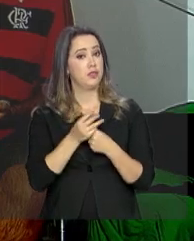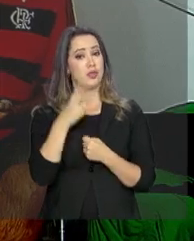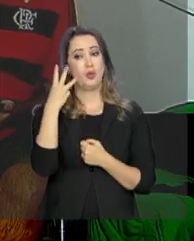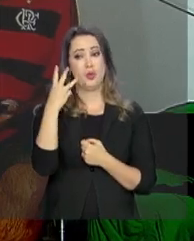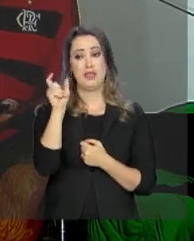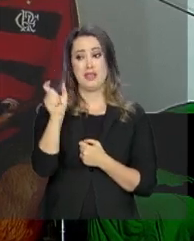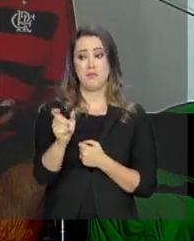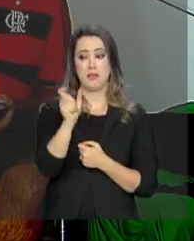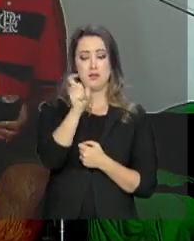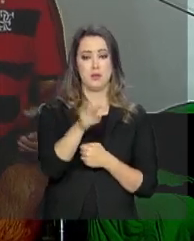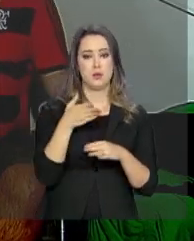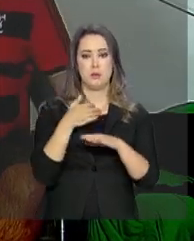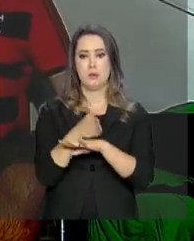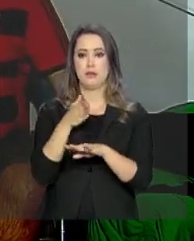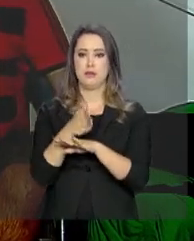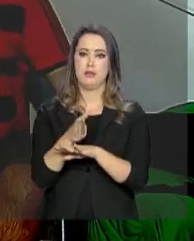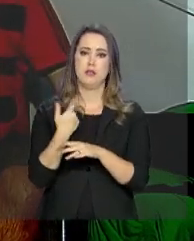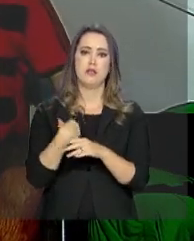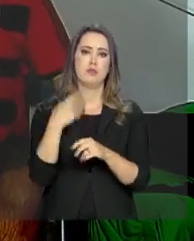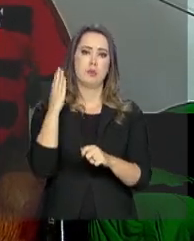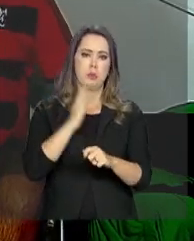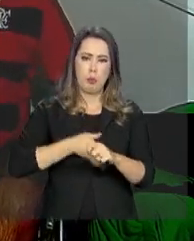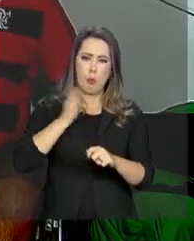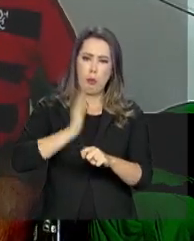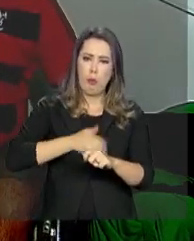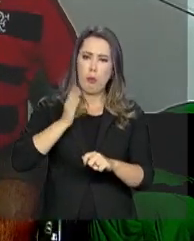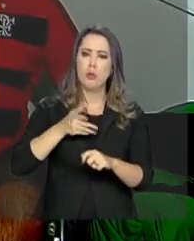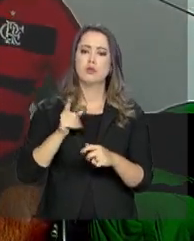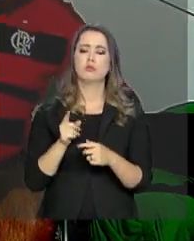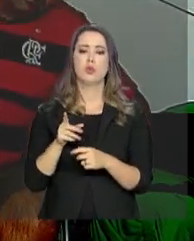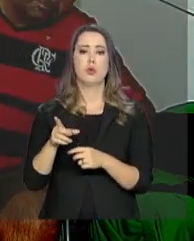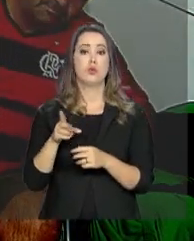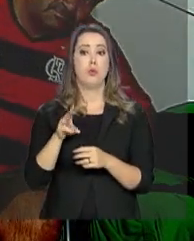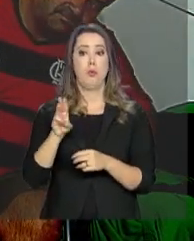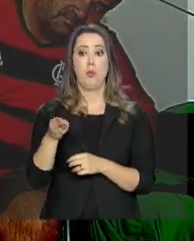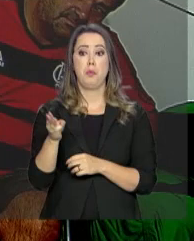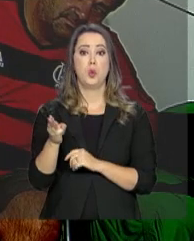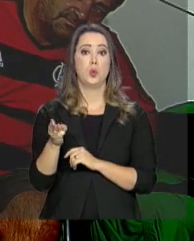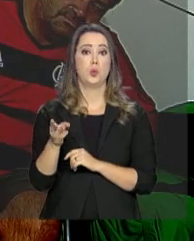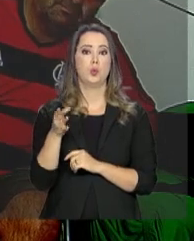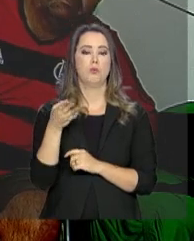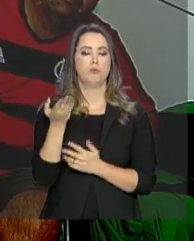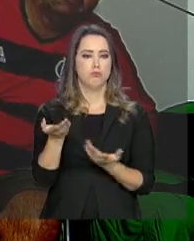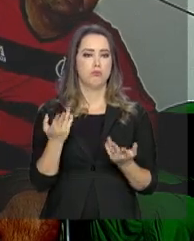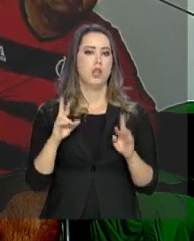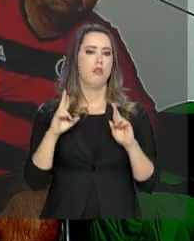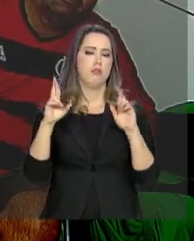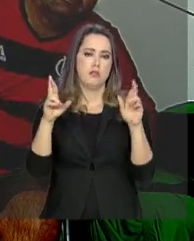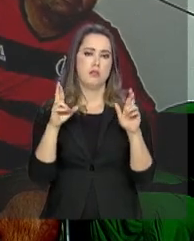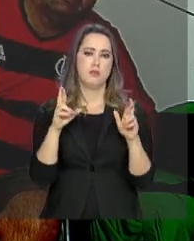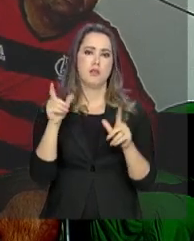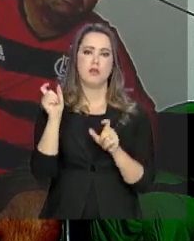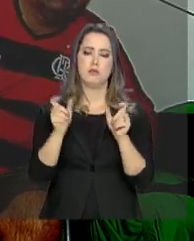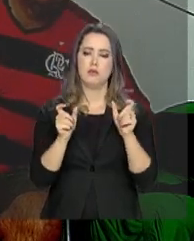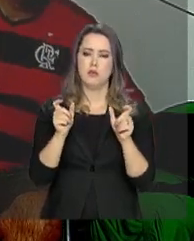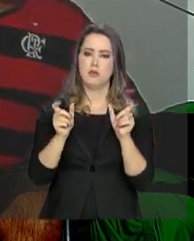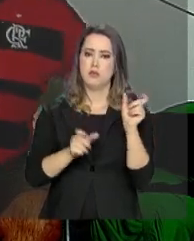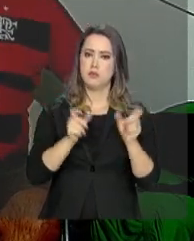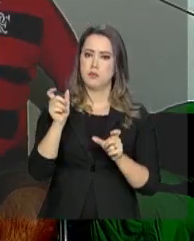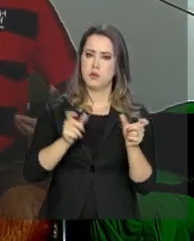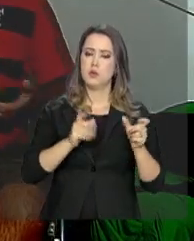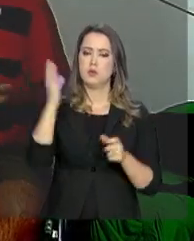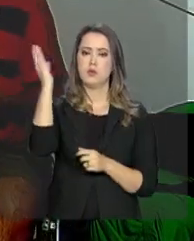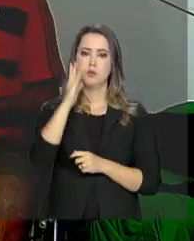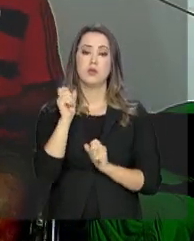pacientes passassem pelo processo de amputação a cada minuto. No Brasil, a esperança de quem sofre com a doença